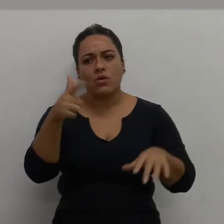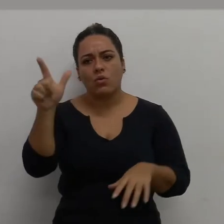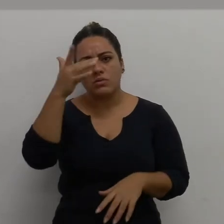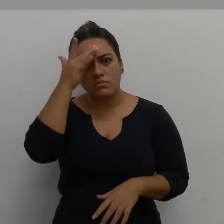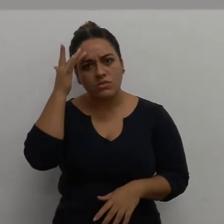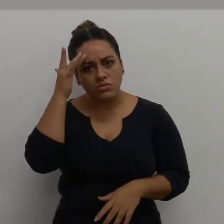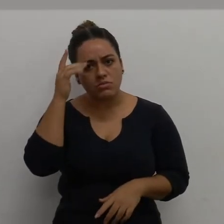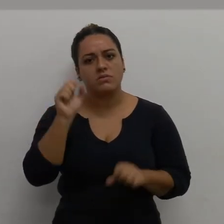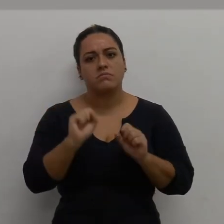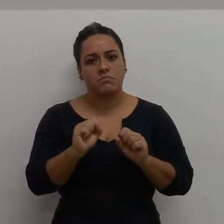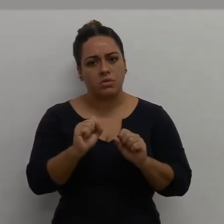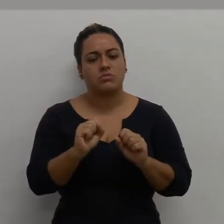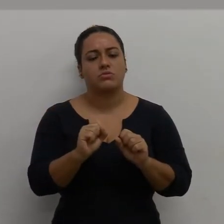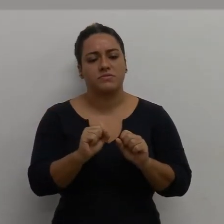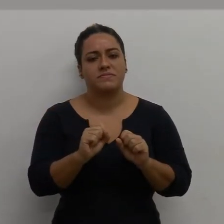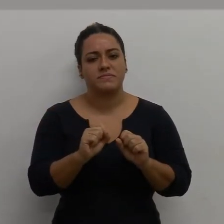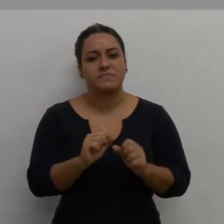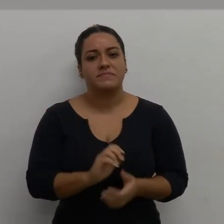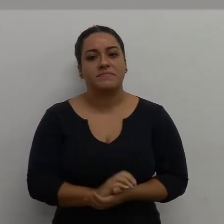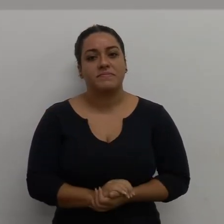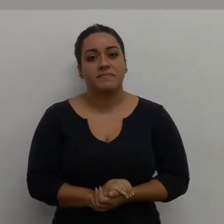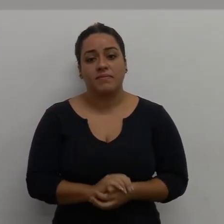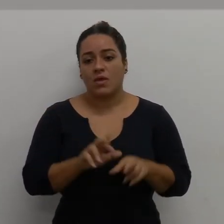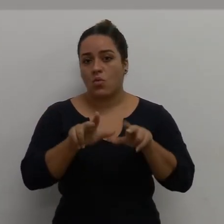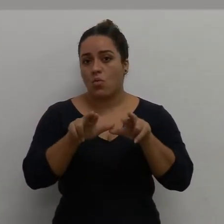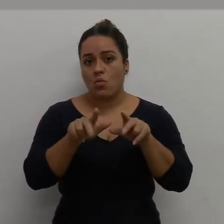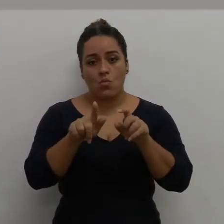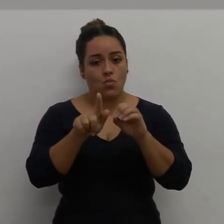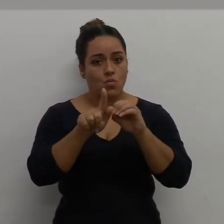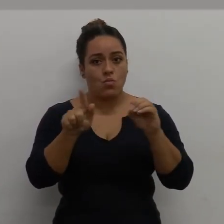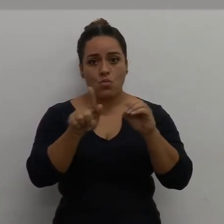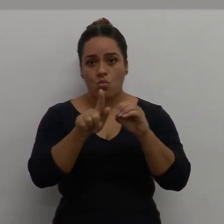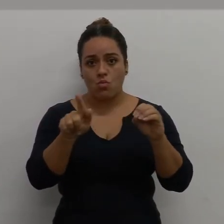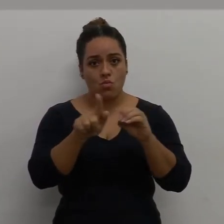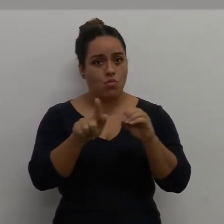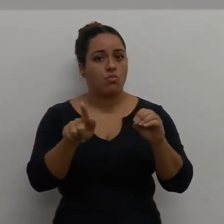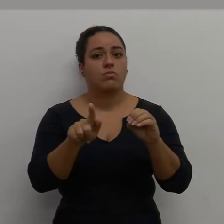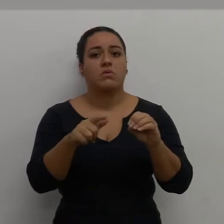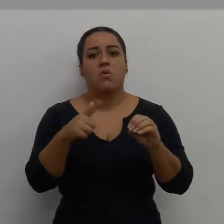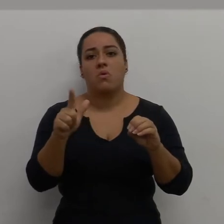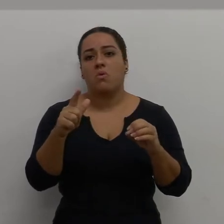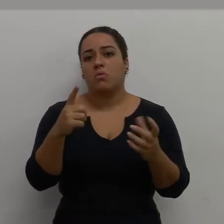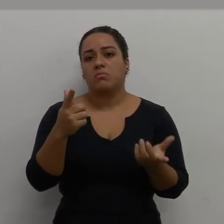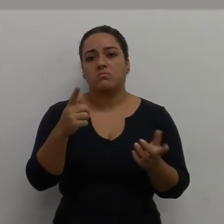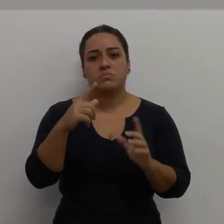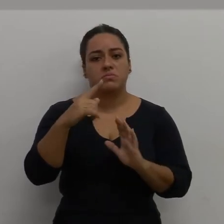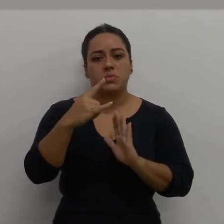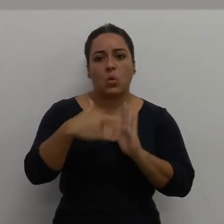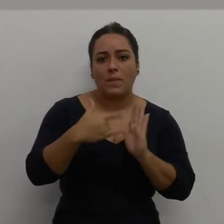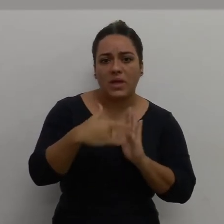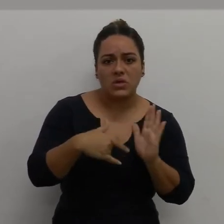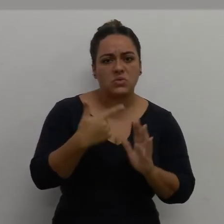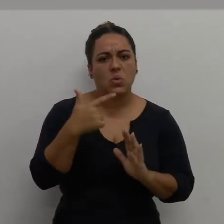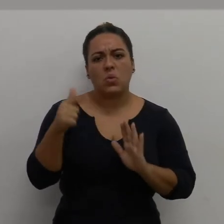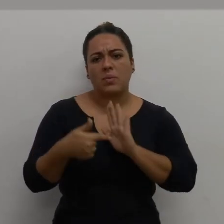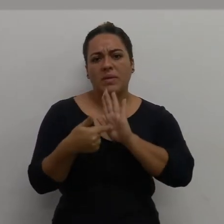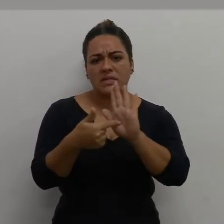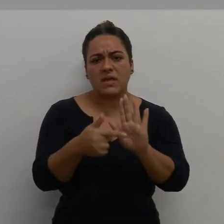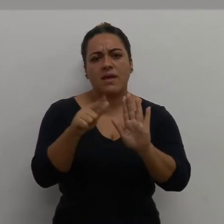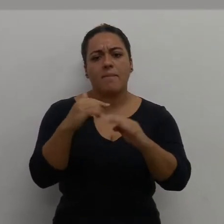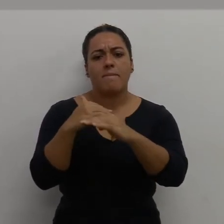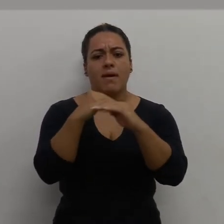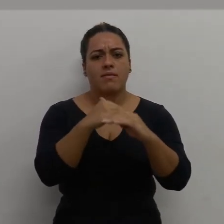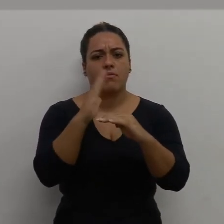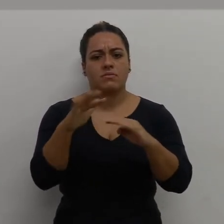outras pessoas, mesmo os moldes, tanto do documentos Google, como das apresentações Google, enfim, é um